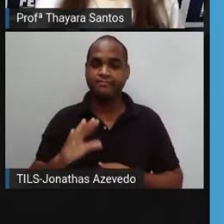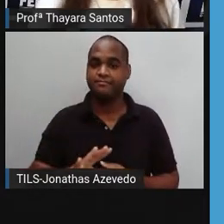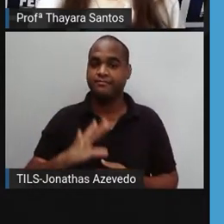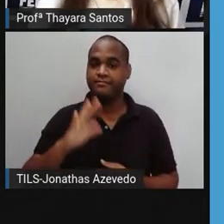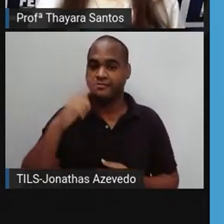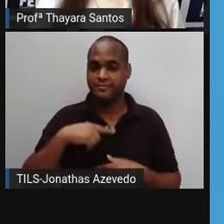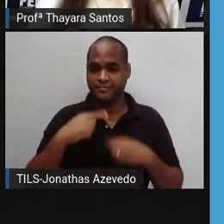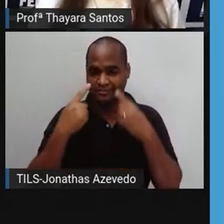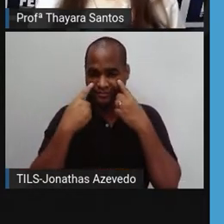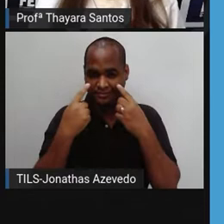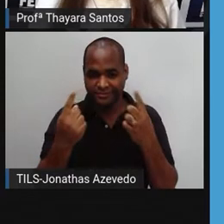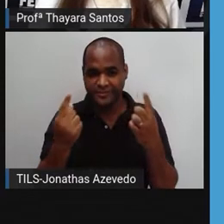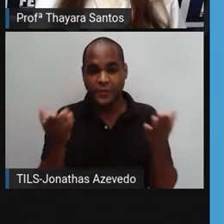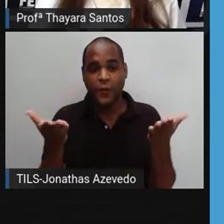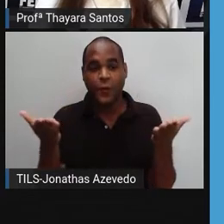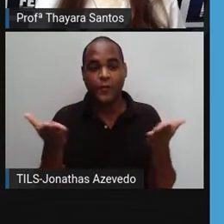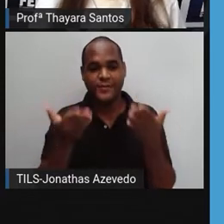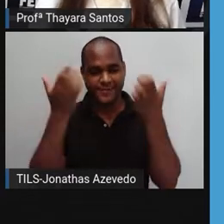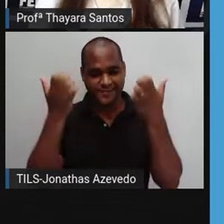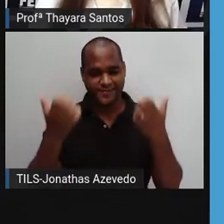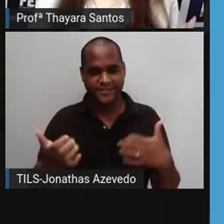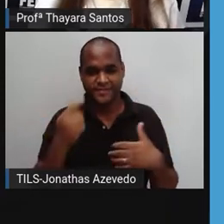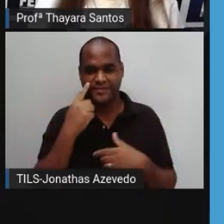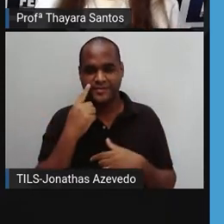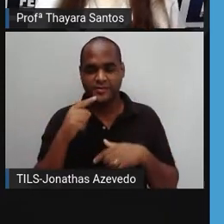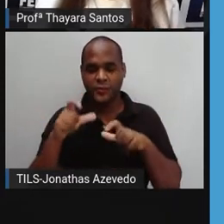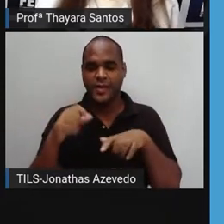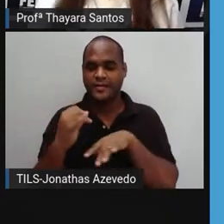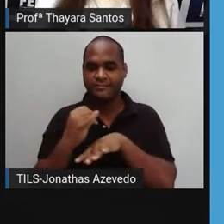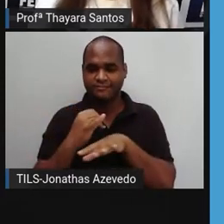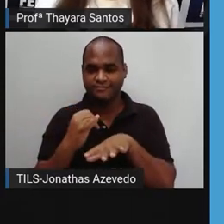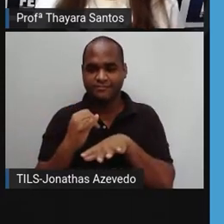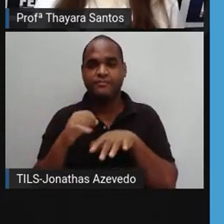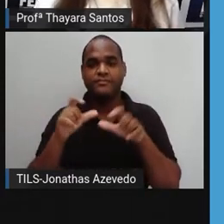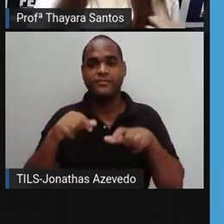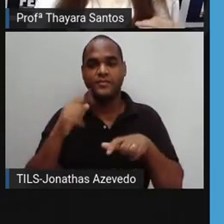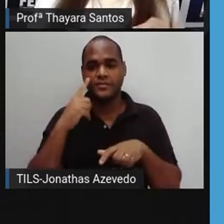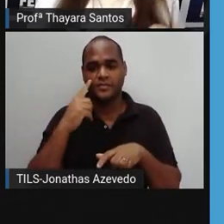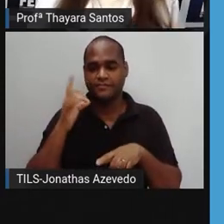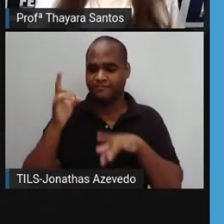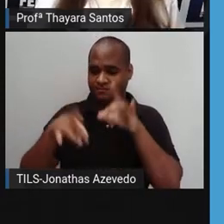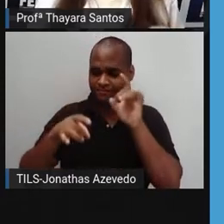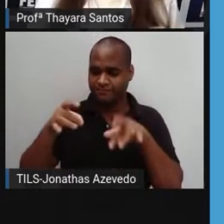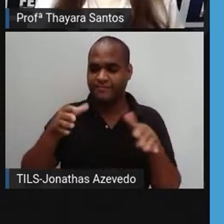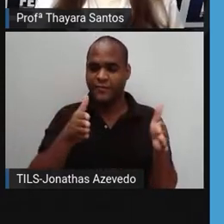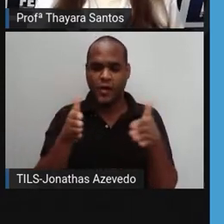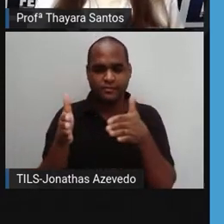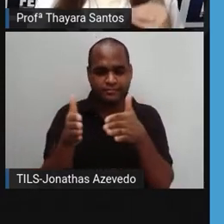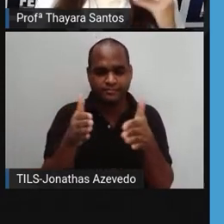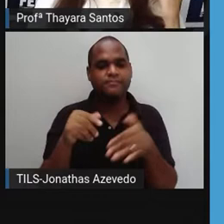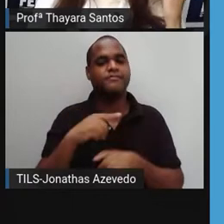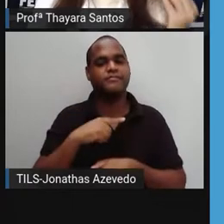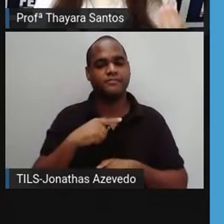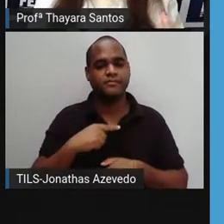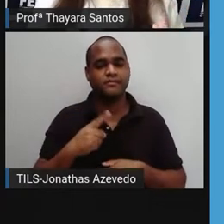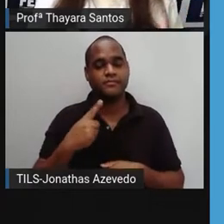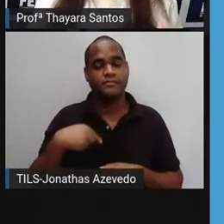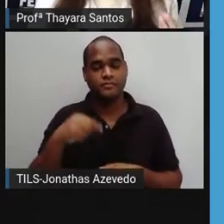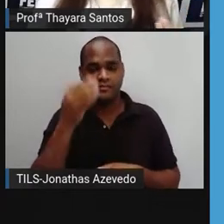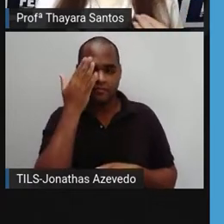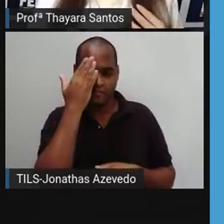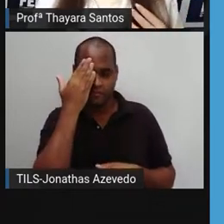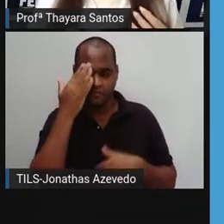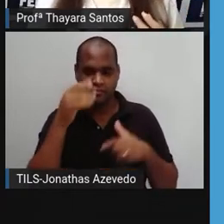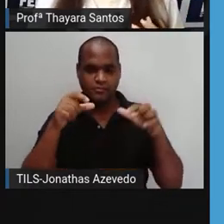como esse que eu vou mostrar hoje para vocês, que é a ilha de lixo do Oceano Pacífico. Hoje a gente sabe que tem uma localidade